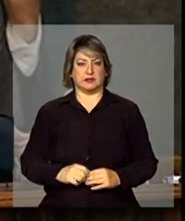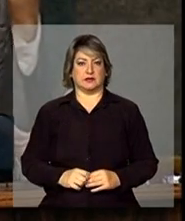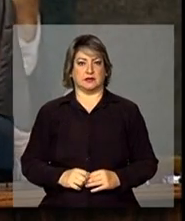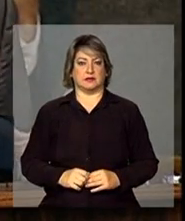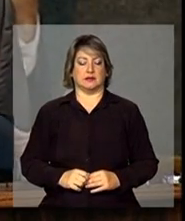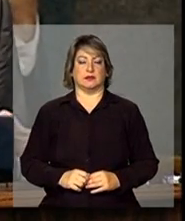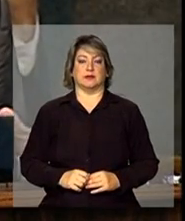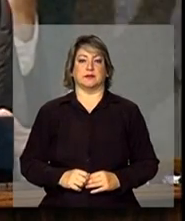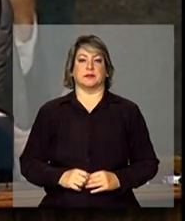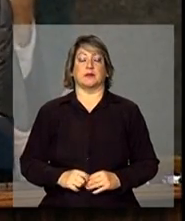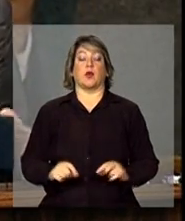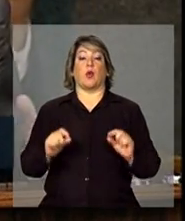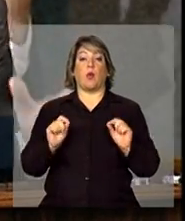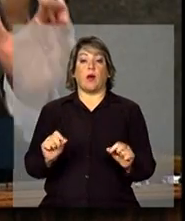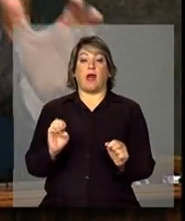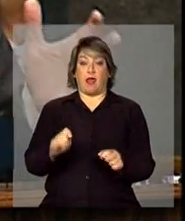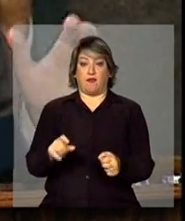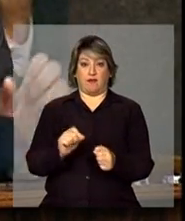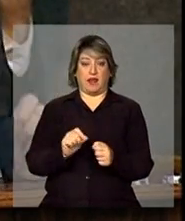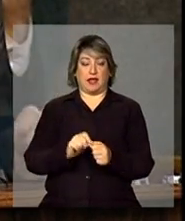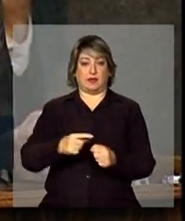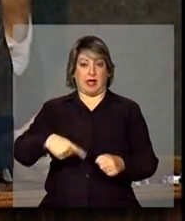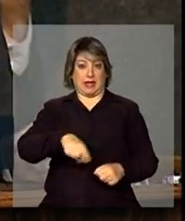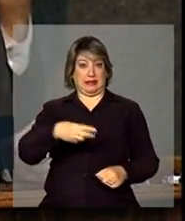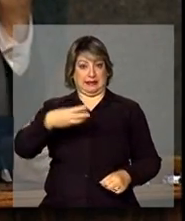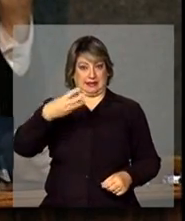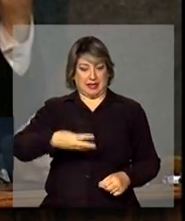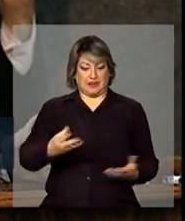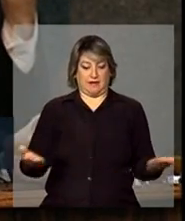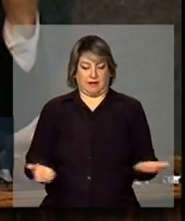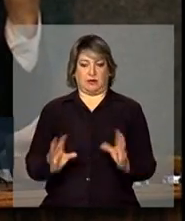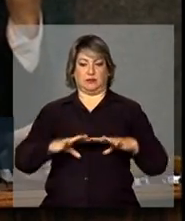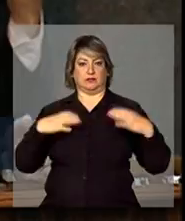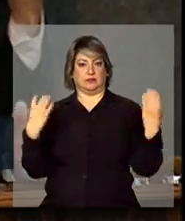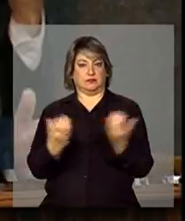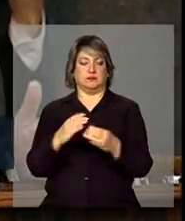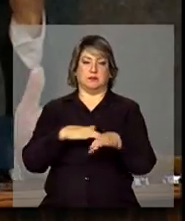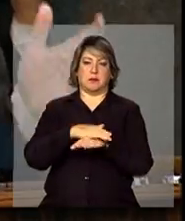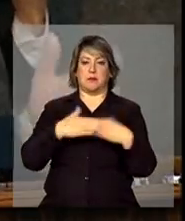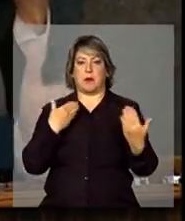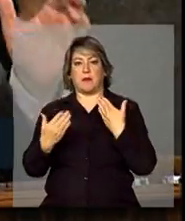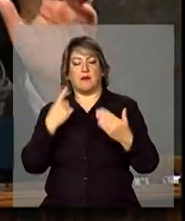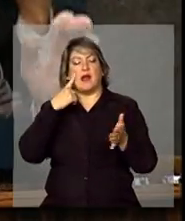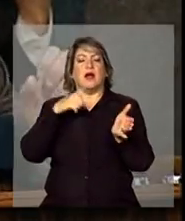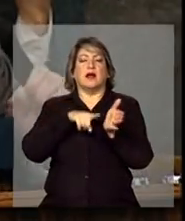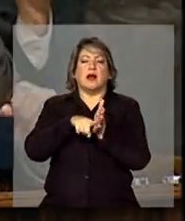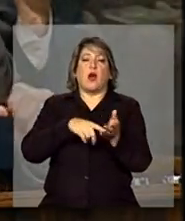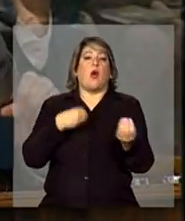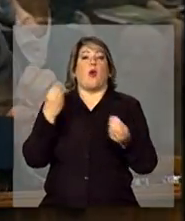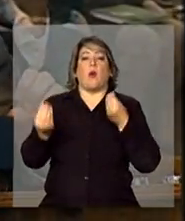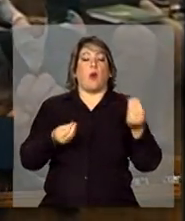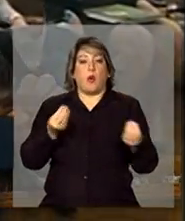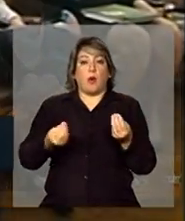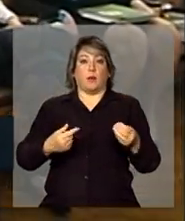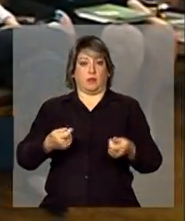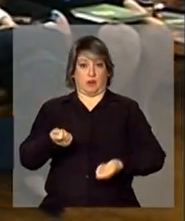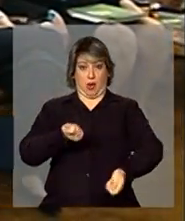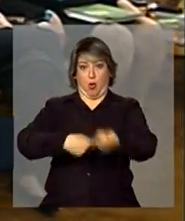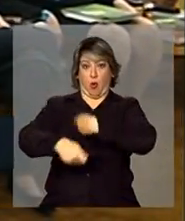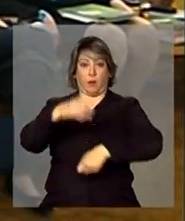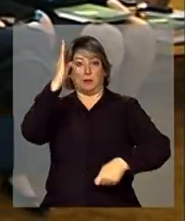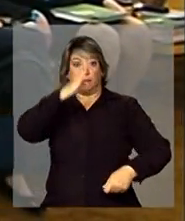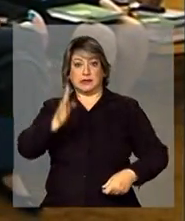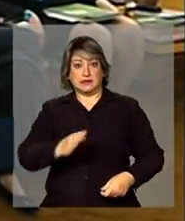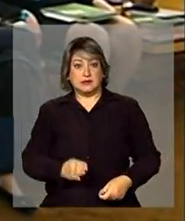é feito nesse terceiro caderno é uma análise de o quanto que o empreendedorismo brasileiro